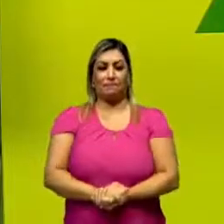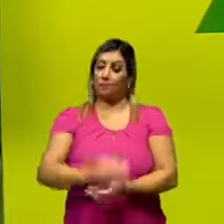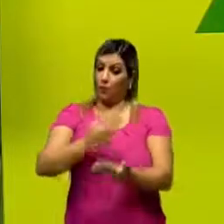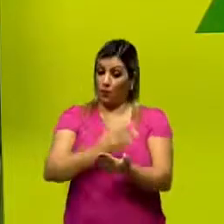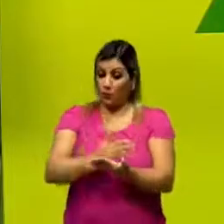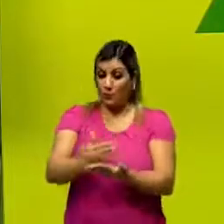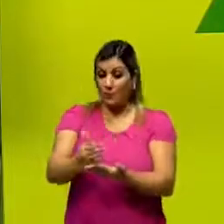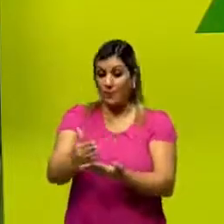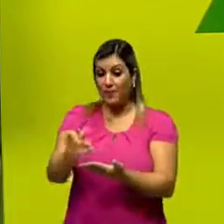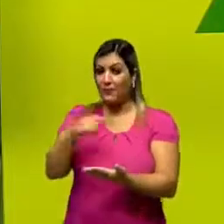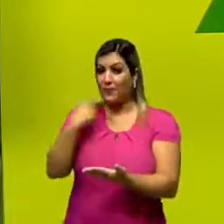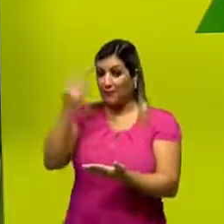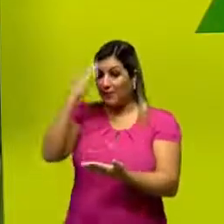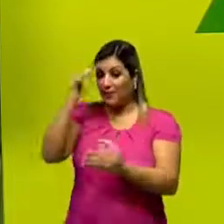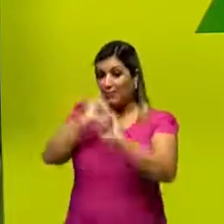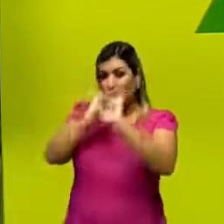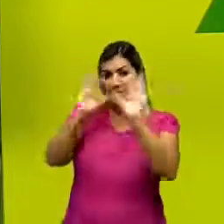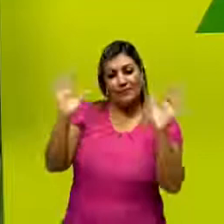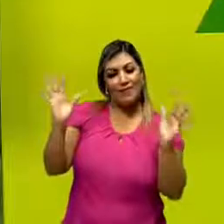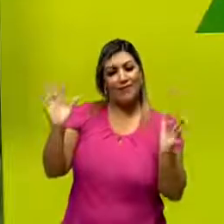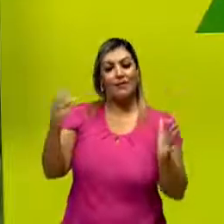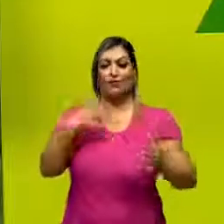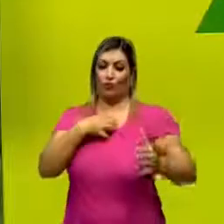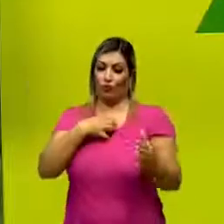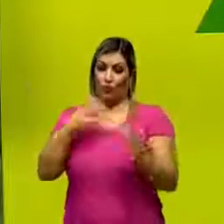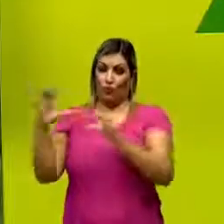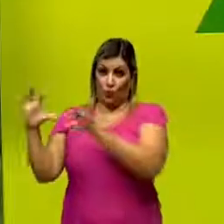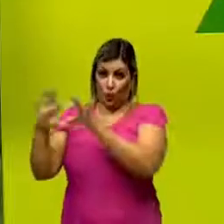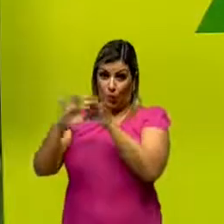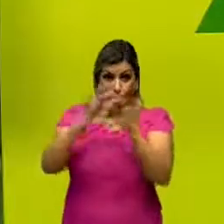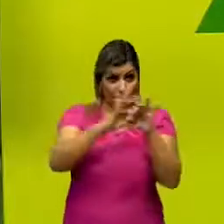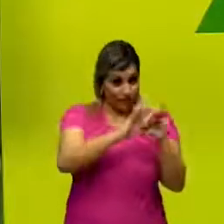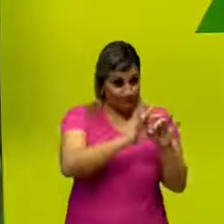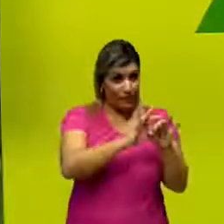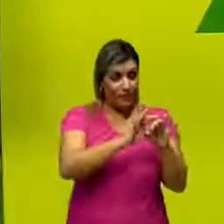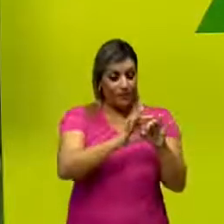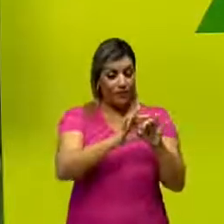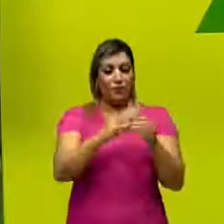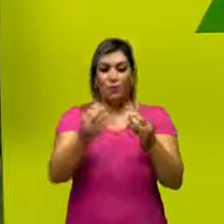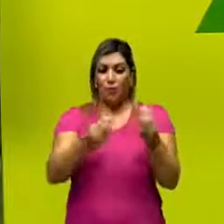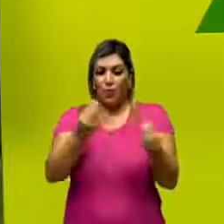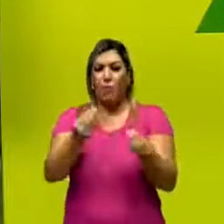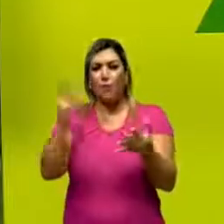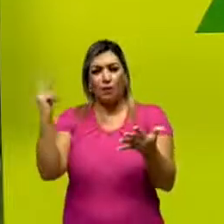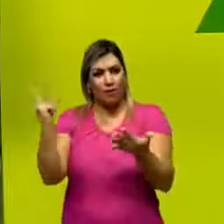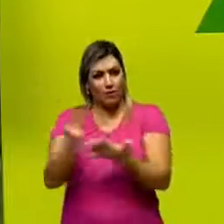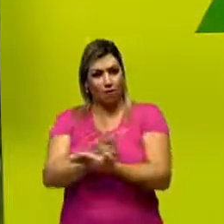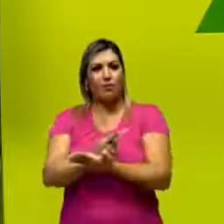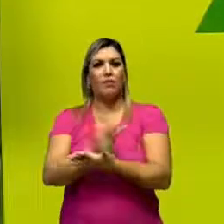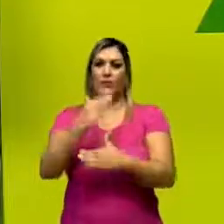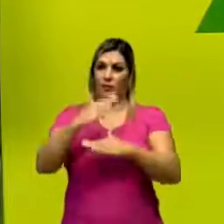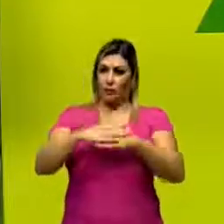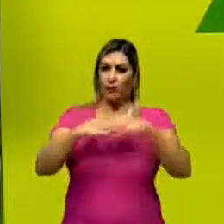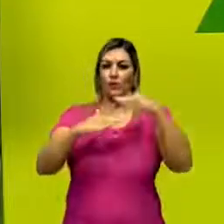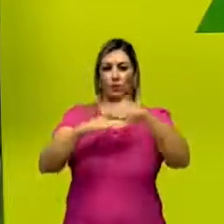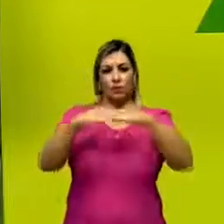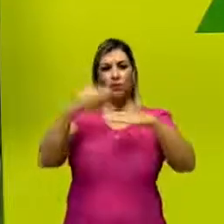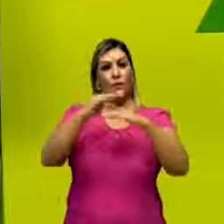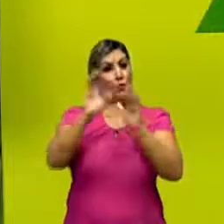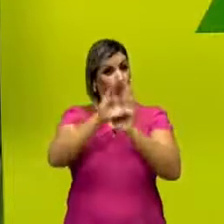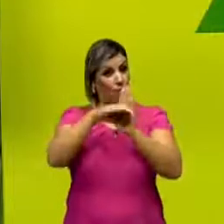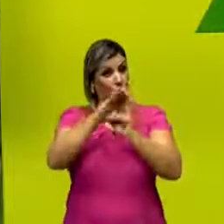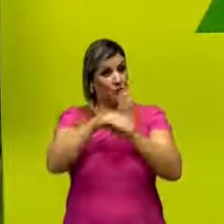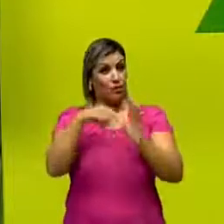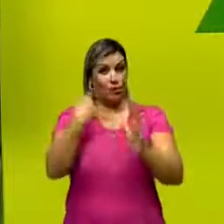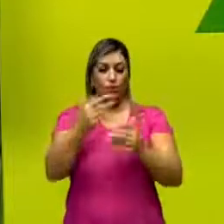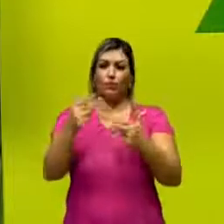Começando para a gente entender de uma forma contextualizada como se deu a construção desses dois conceitos que